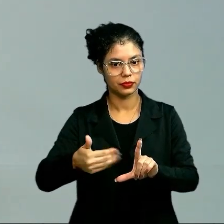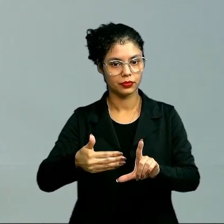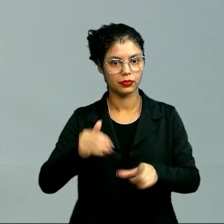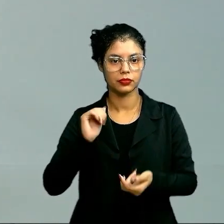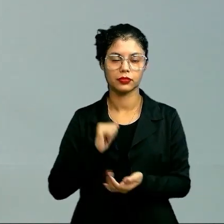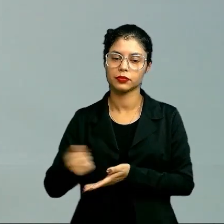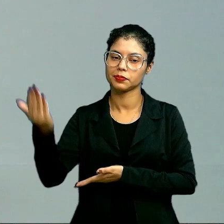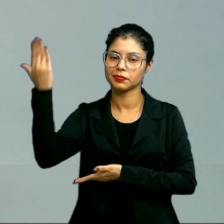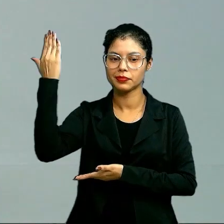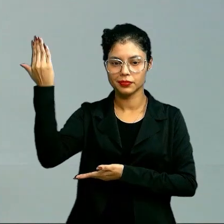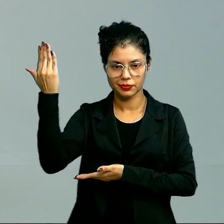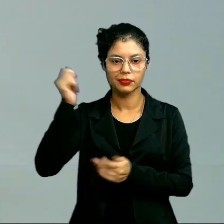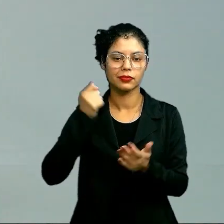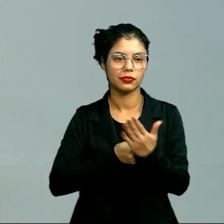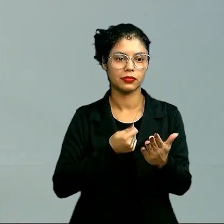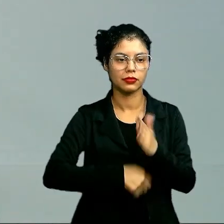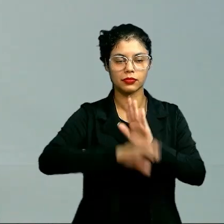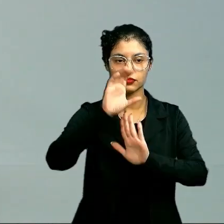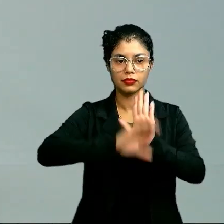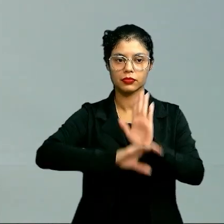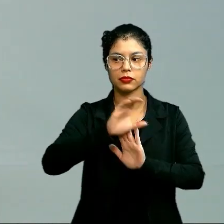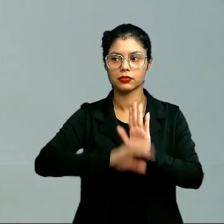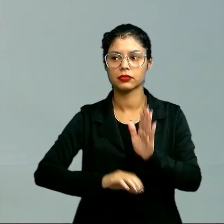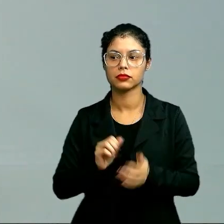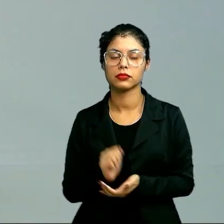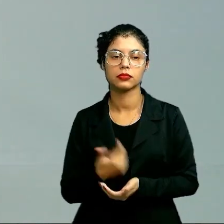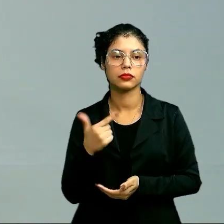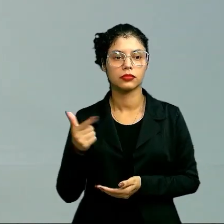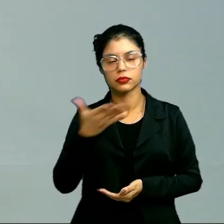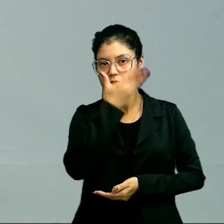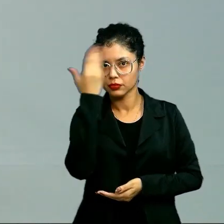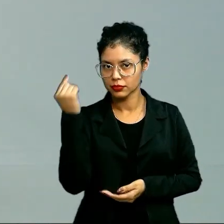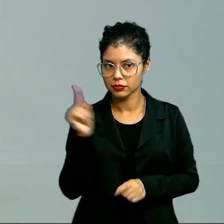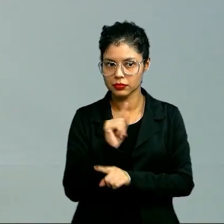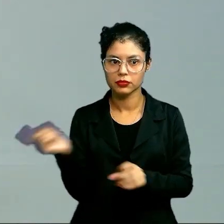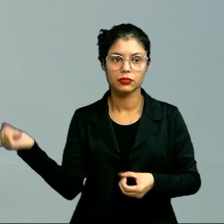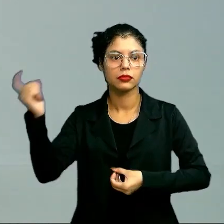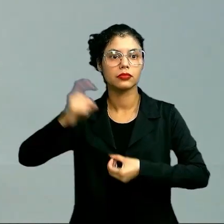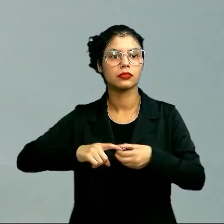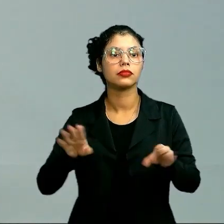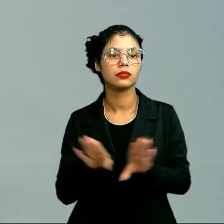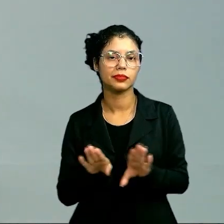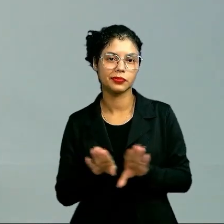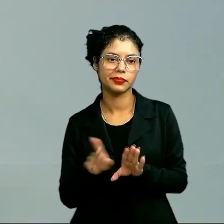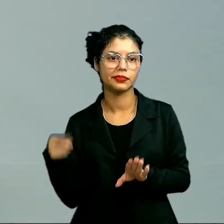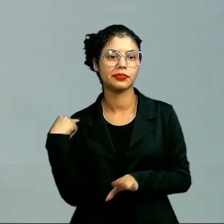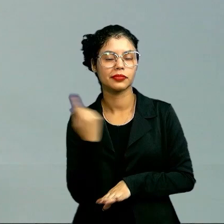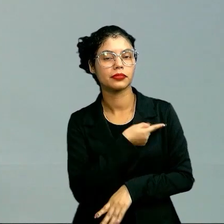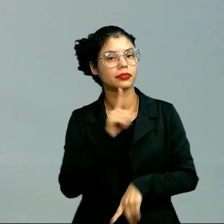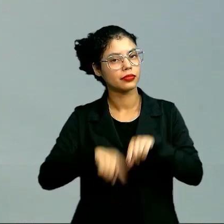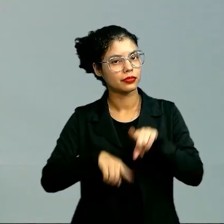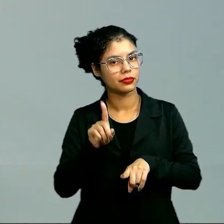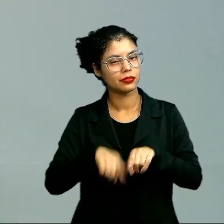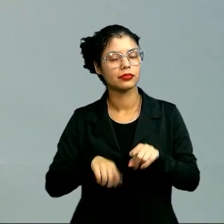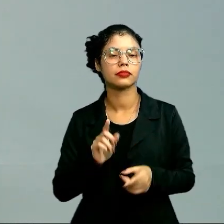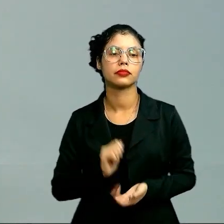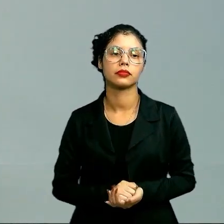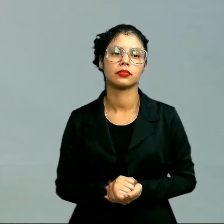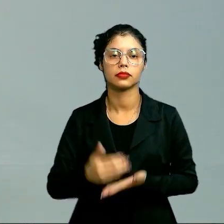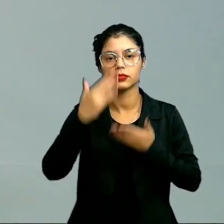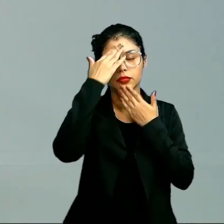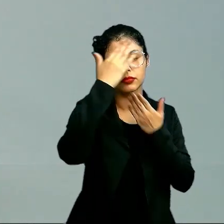plataforma para reforçar os conteúdos, sem deixar de retornar também ao nosso material didático.